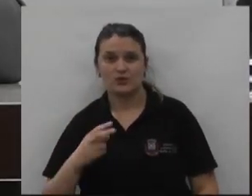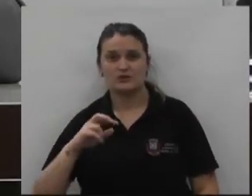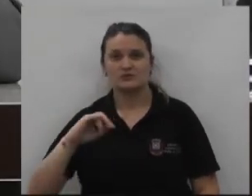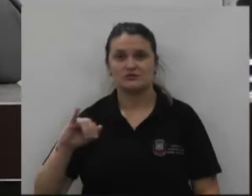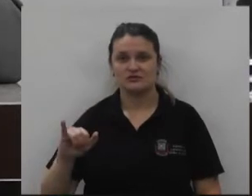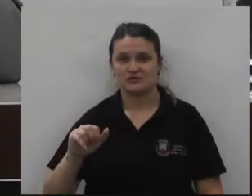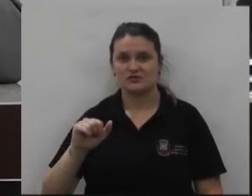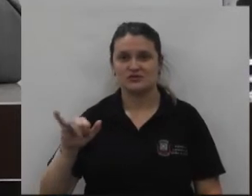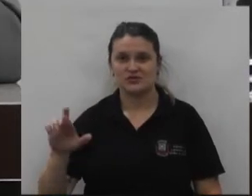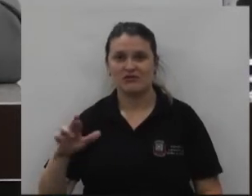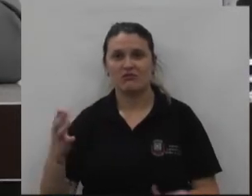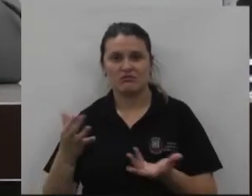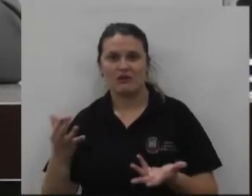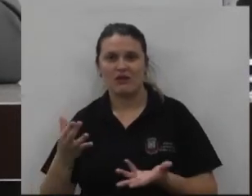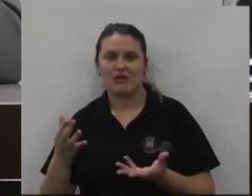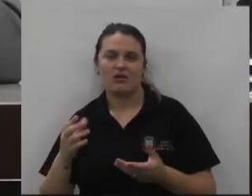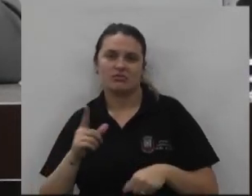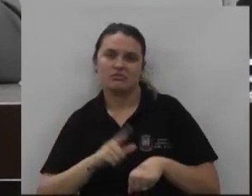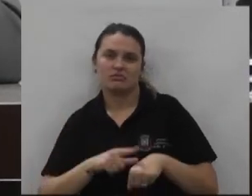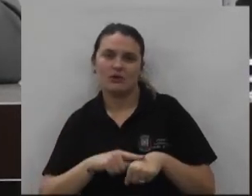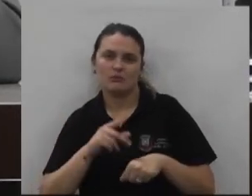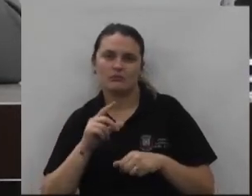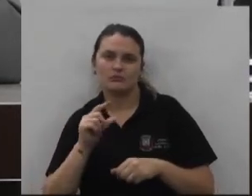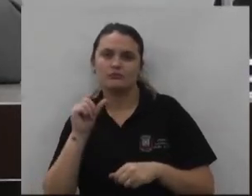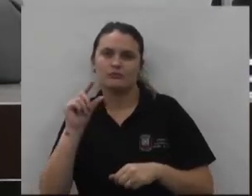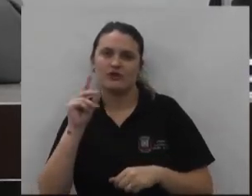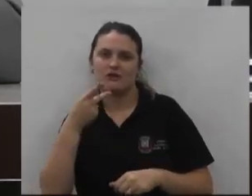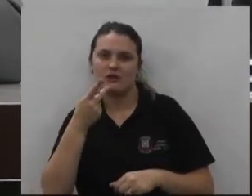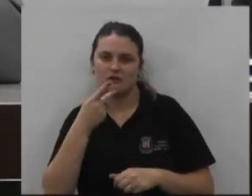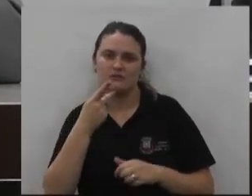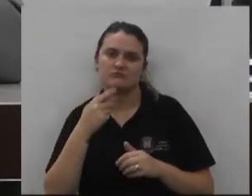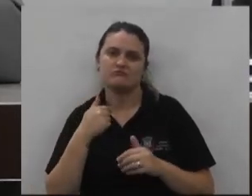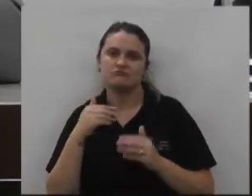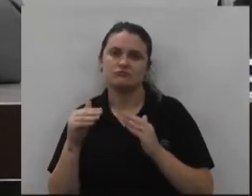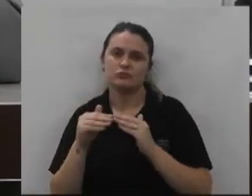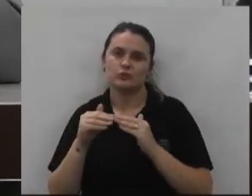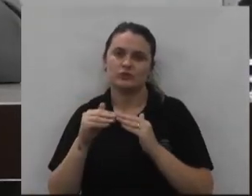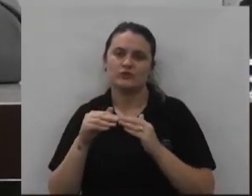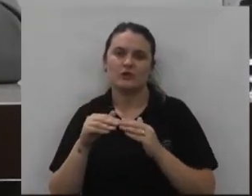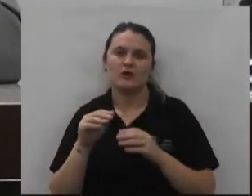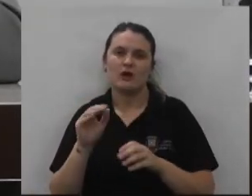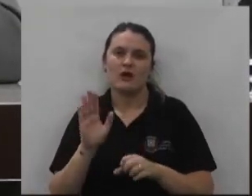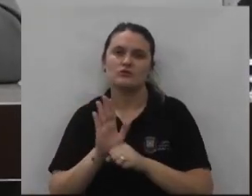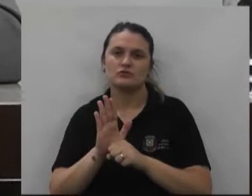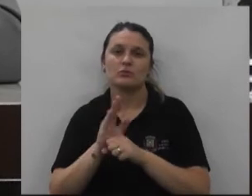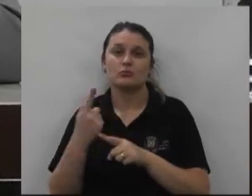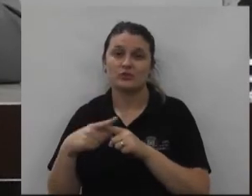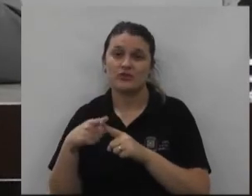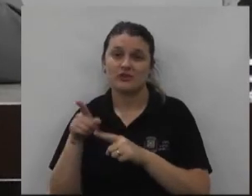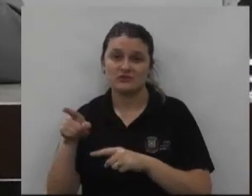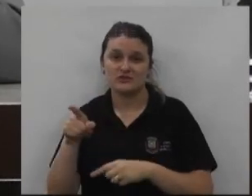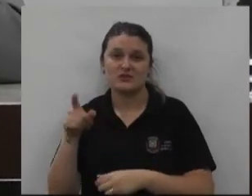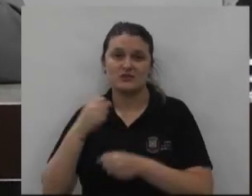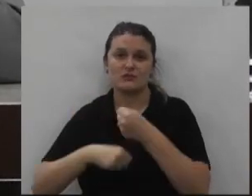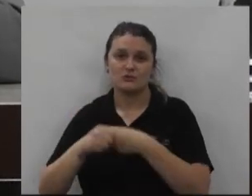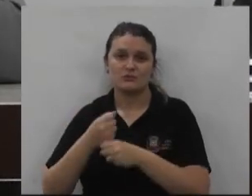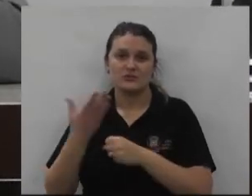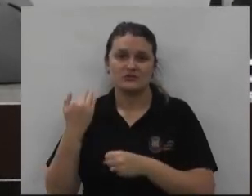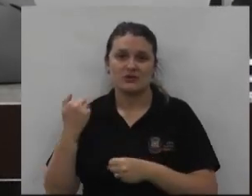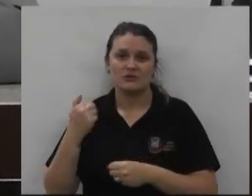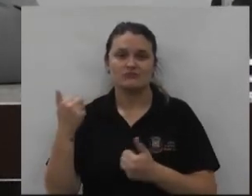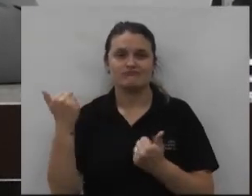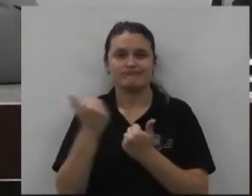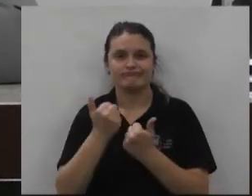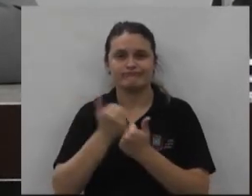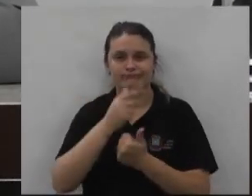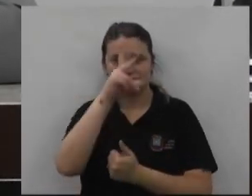Jair Brunhago quiser uma parte eu posso permitir também para que possam nos ajudar afinal de contas também era vice-prefeito na